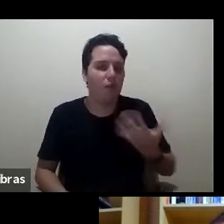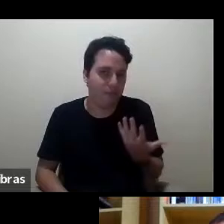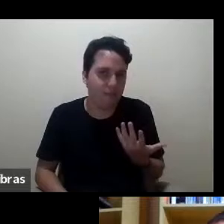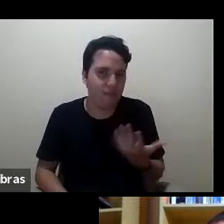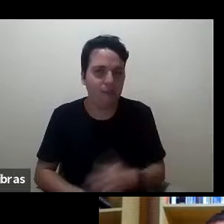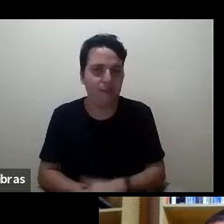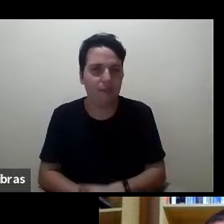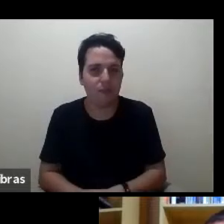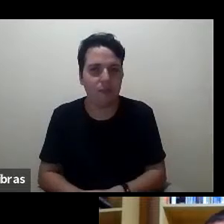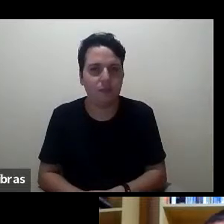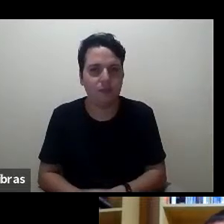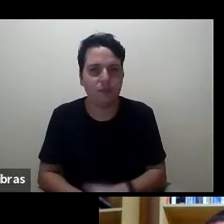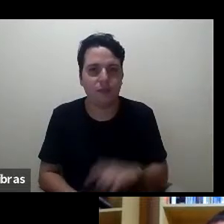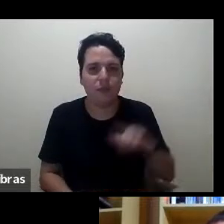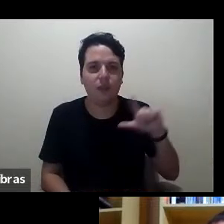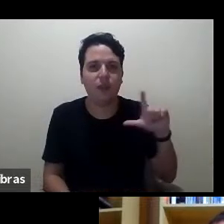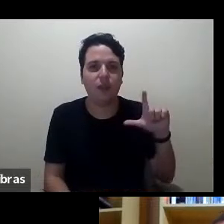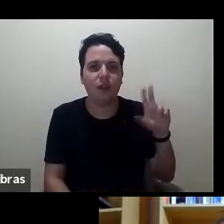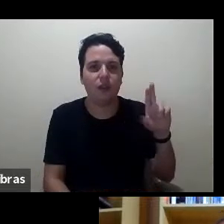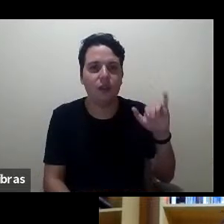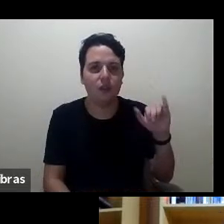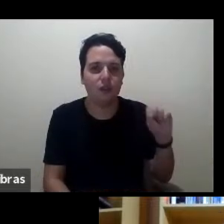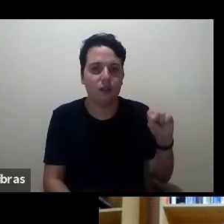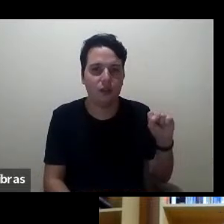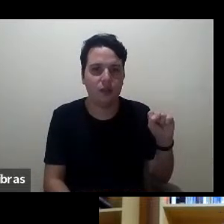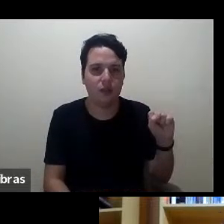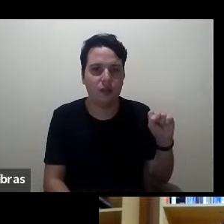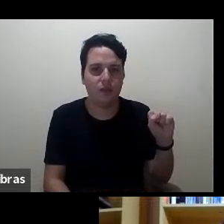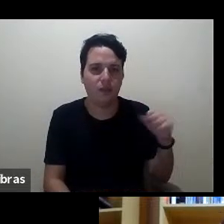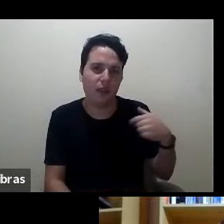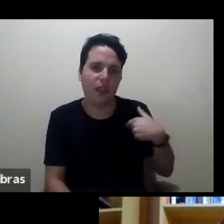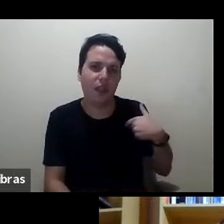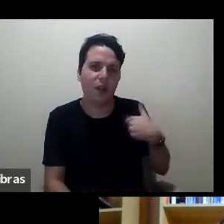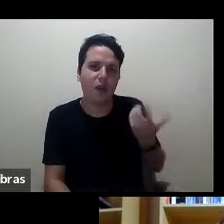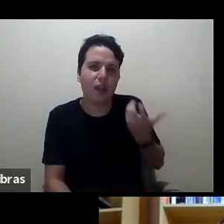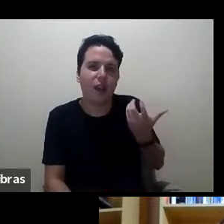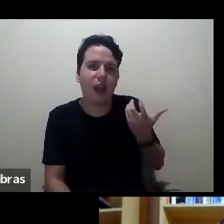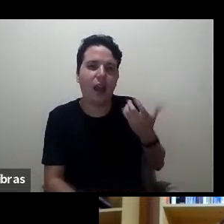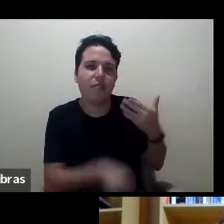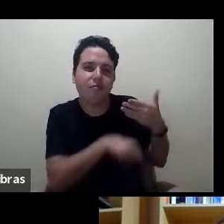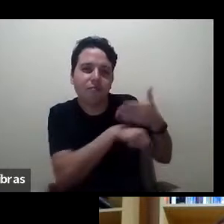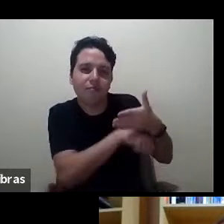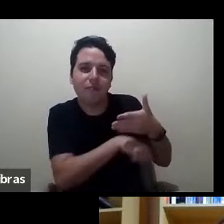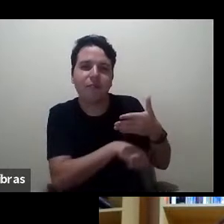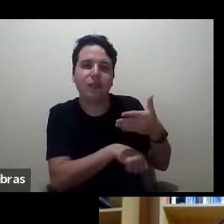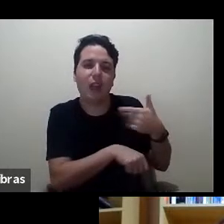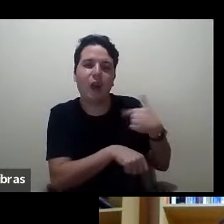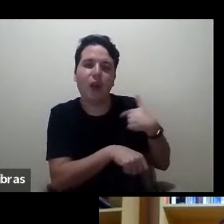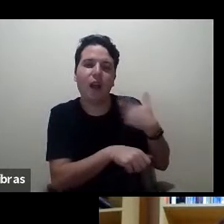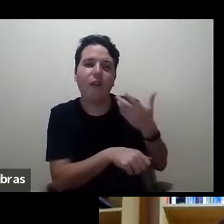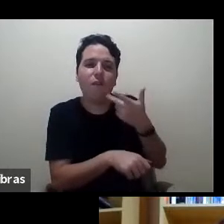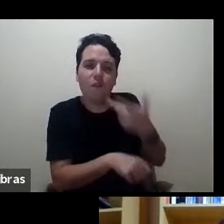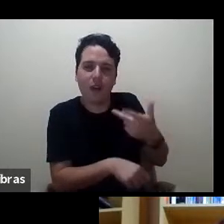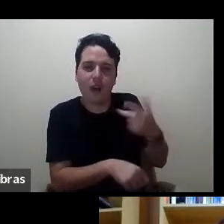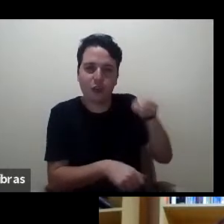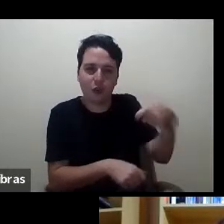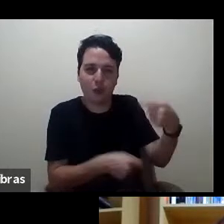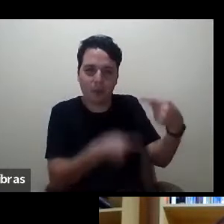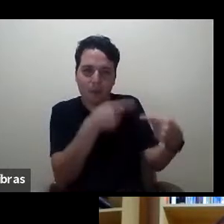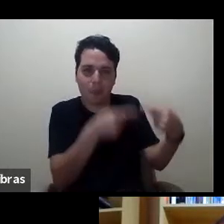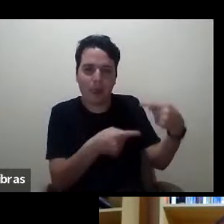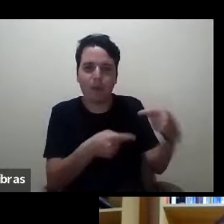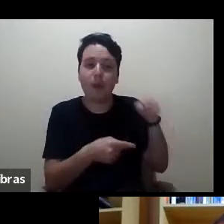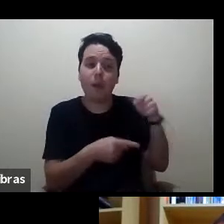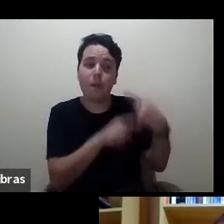Eu queria participar desse debate porque eu acho que o Gustavo está trazendo várias questões. Uma